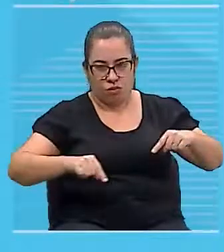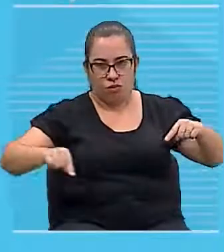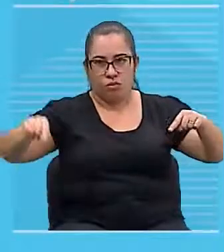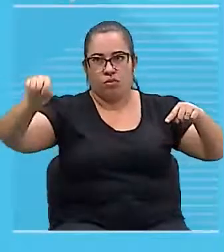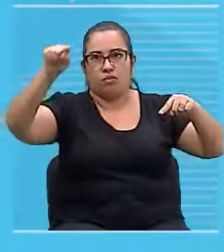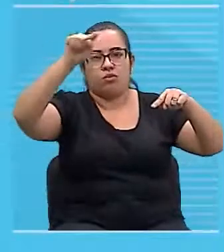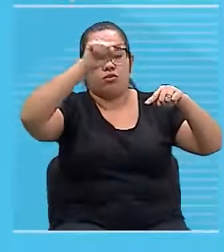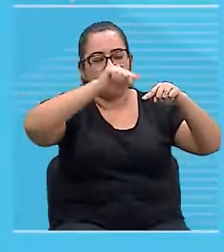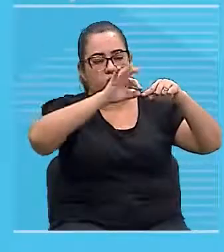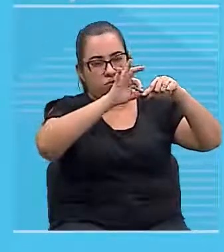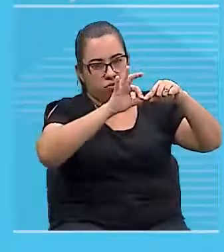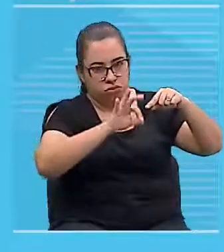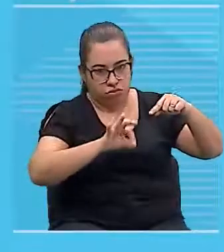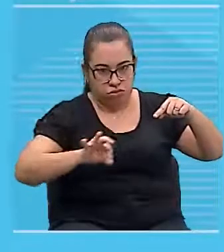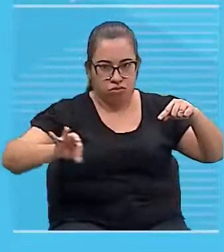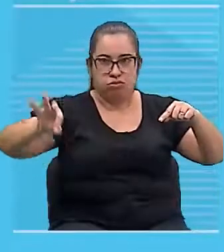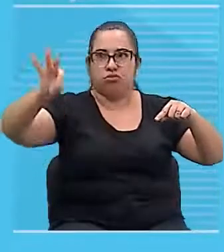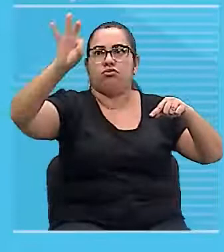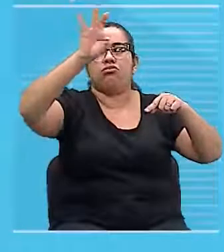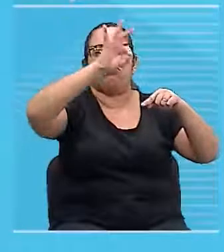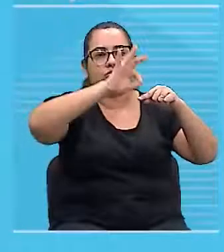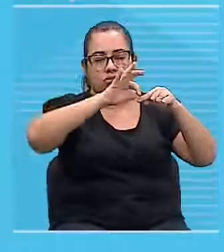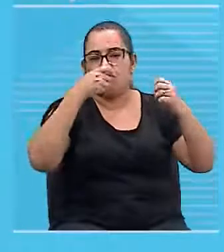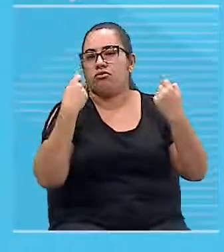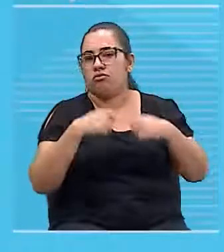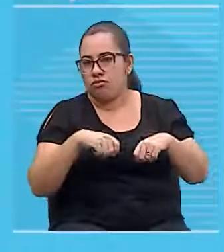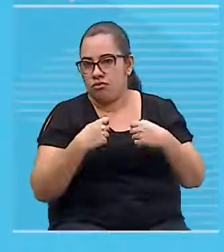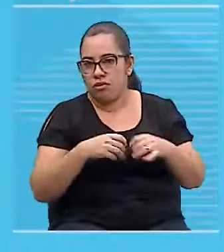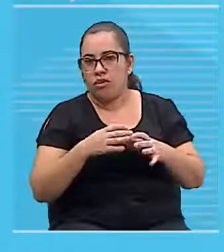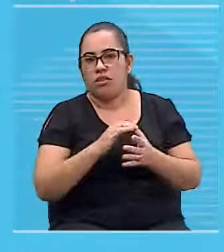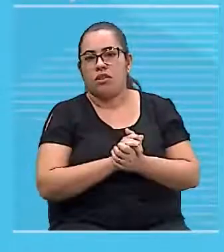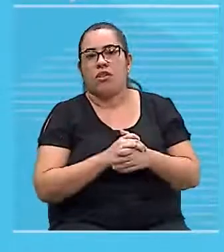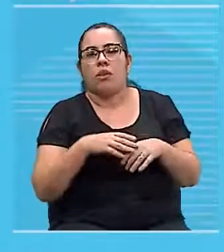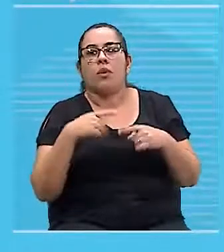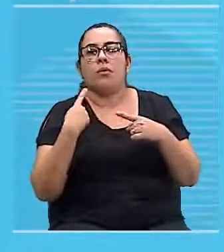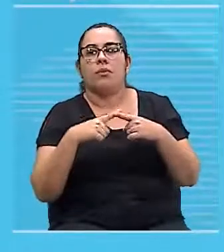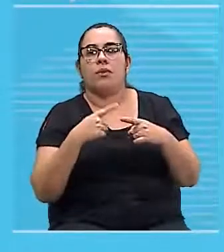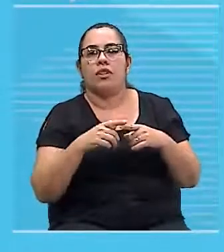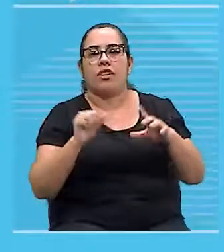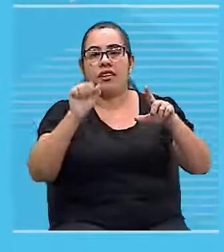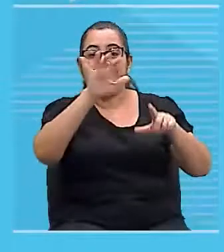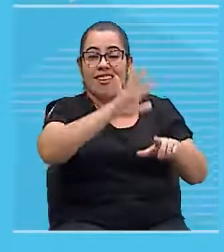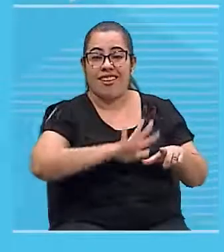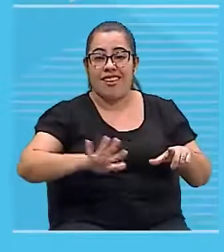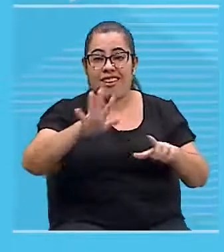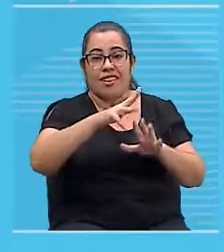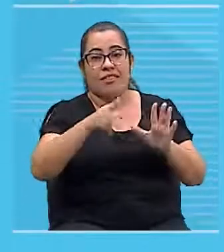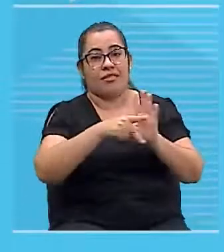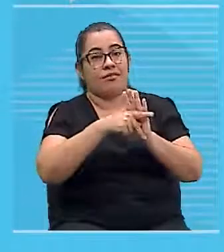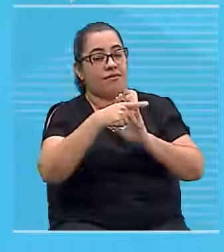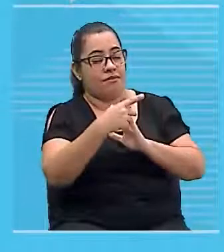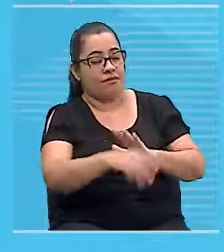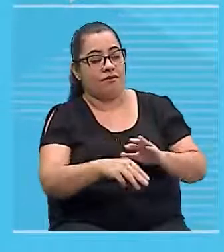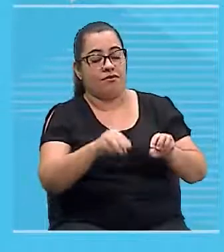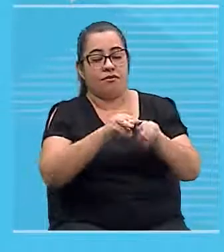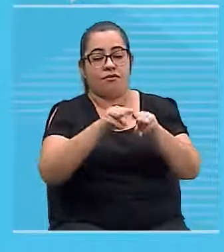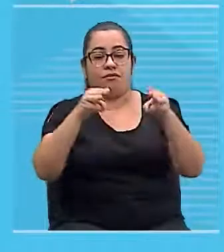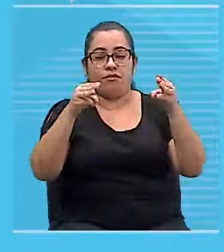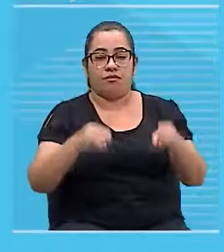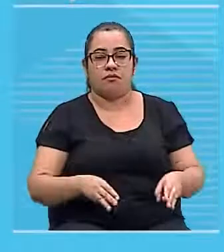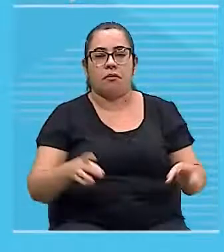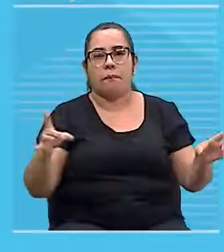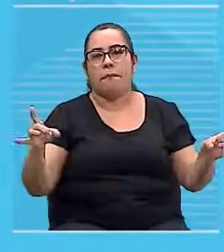Porque a área circular de atuação do campo magnético forma um círculo completo.